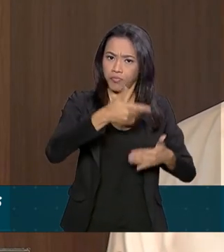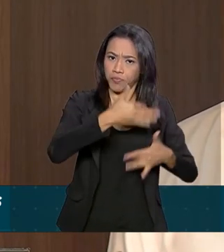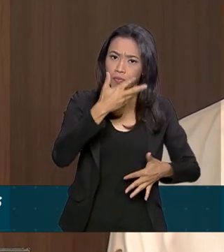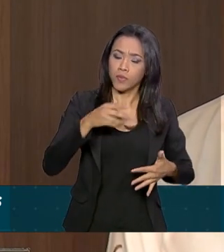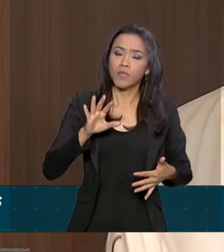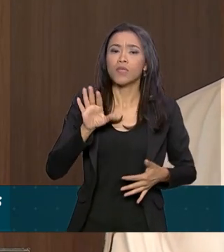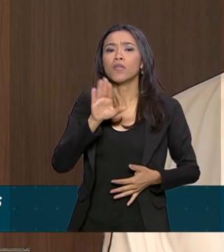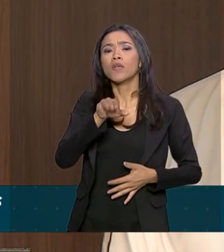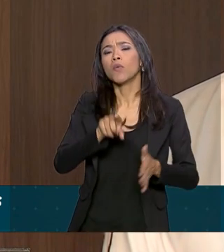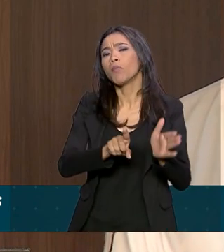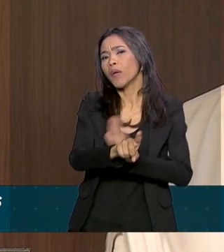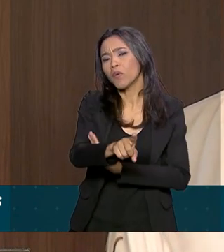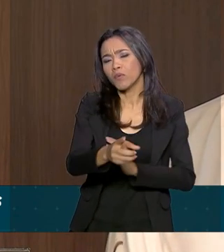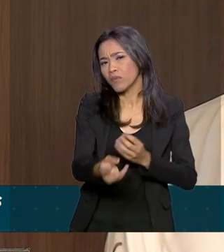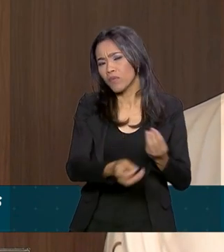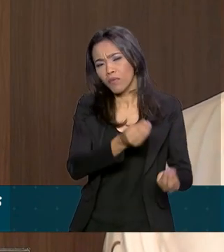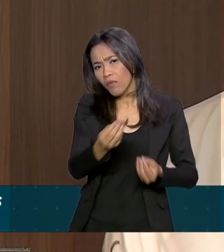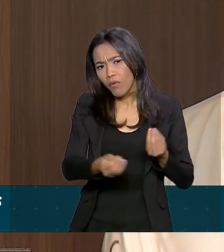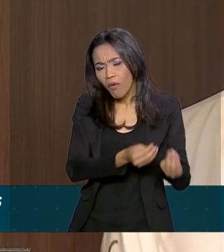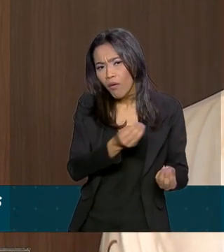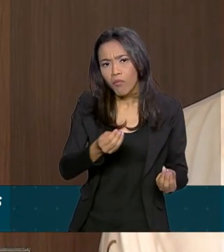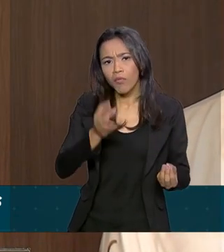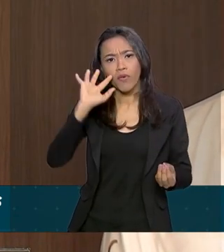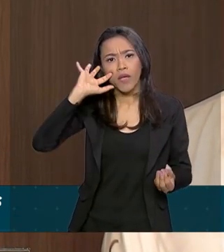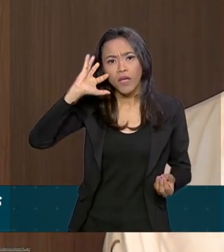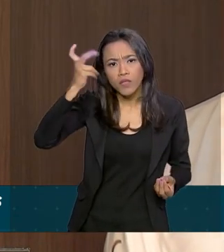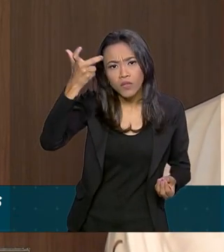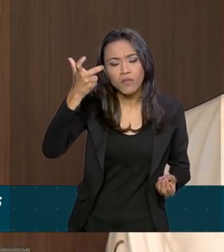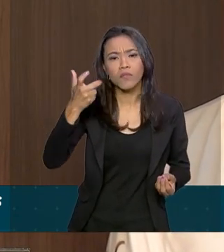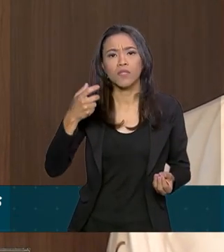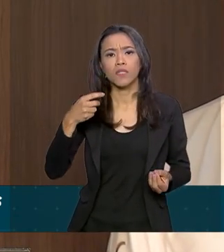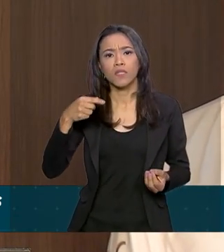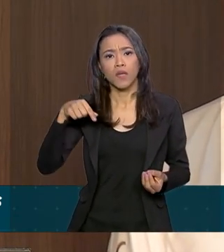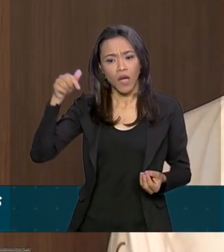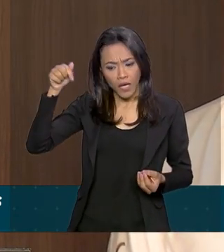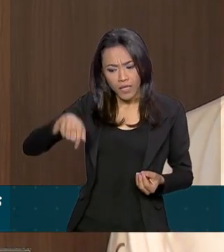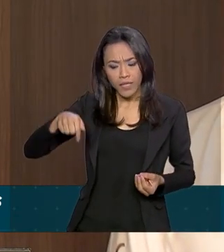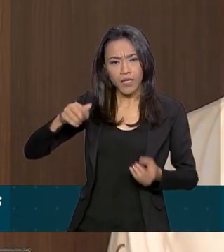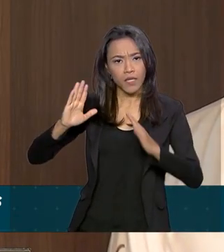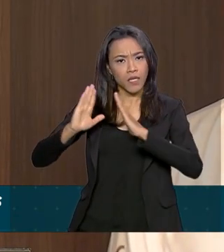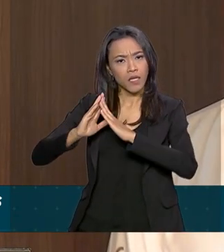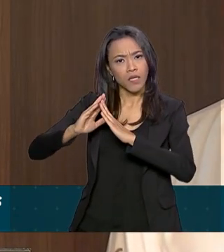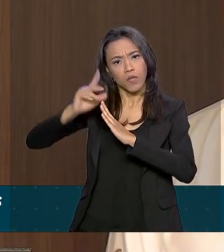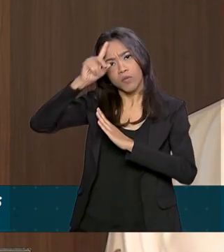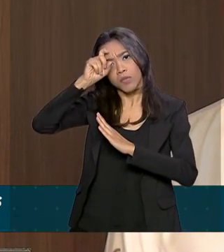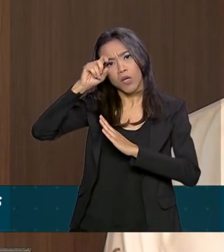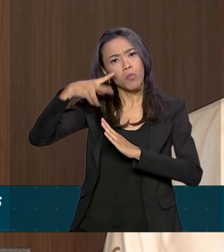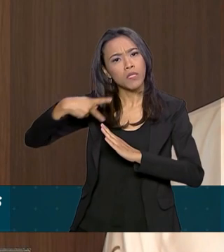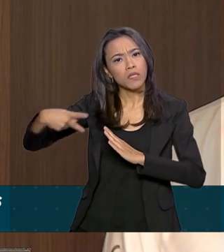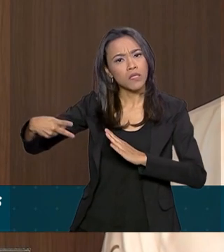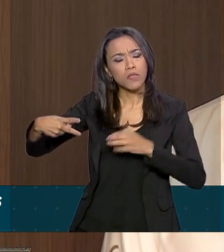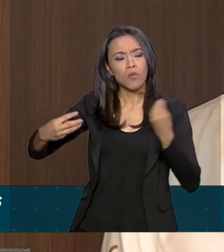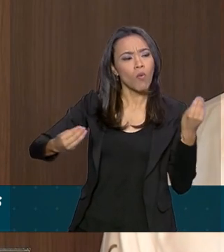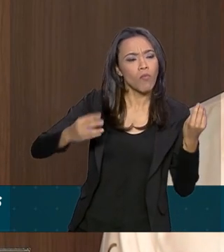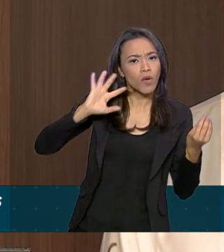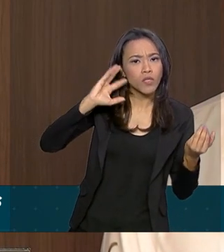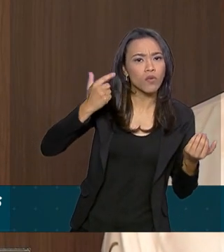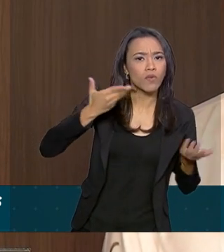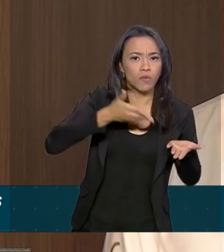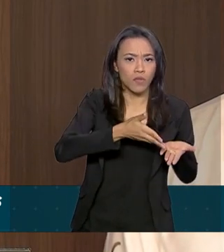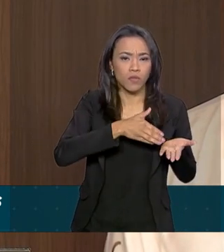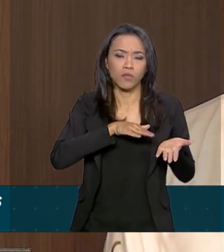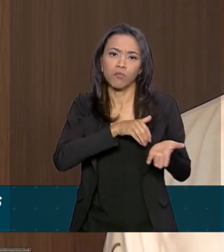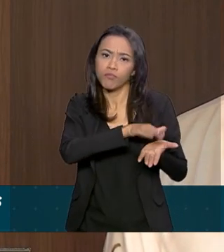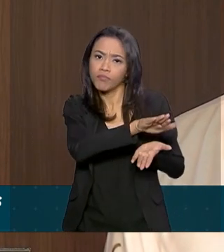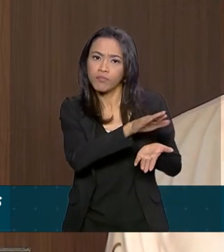senhor como que essa decisão foi tomada aqui a partir do hospital, como que isso aconteceu, o que dá para declinar do